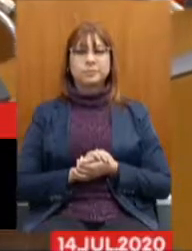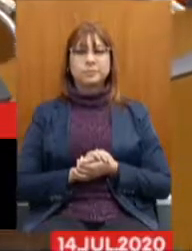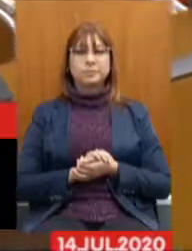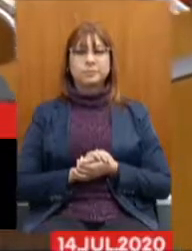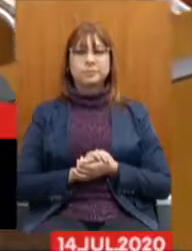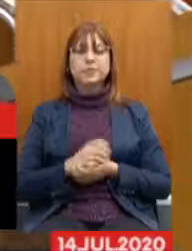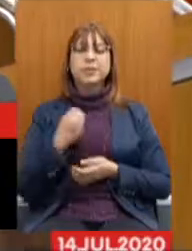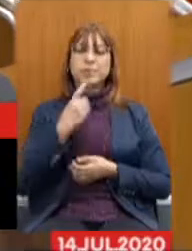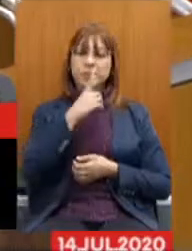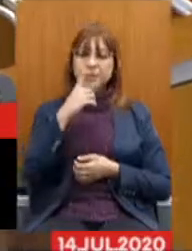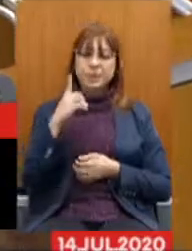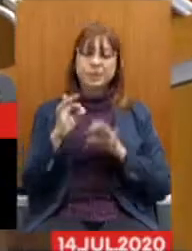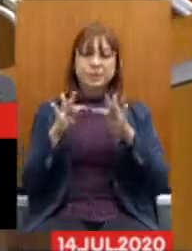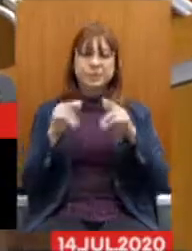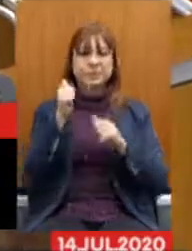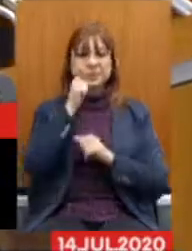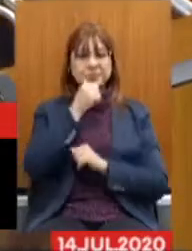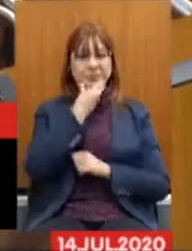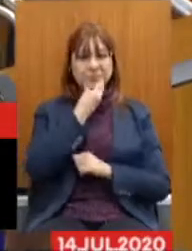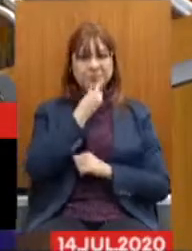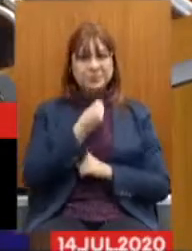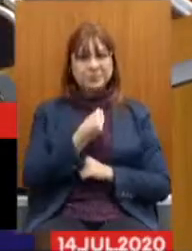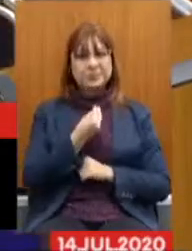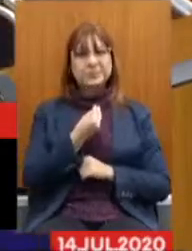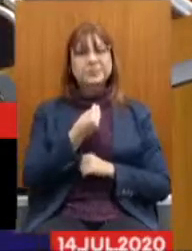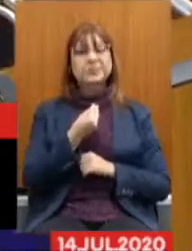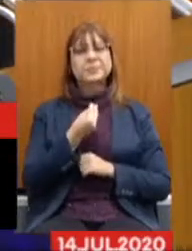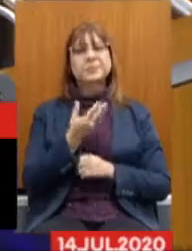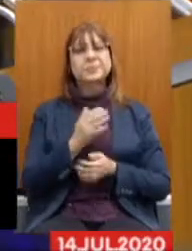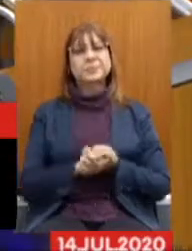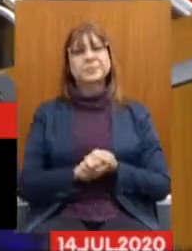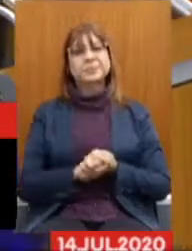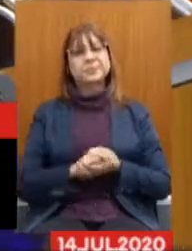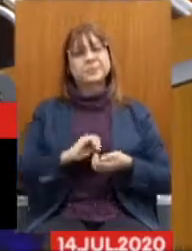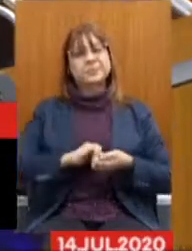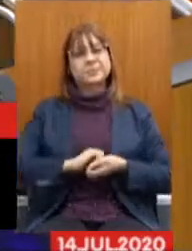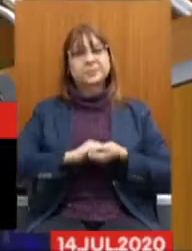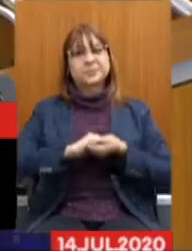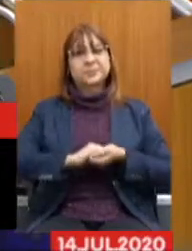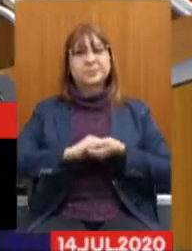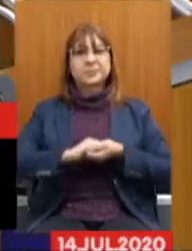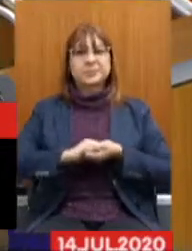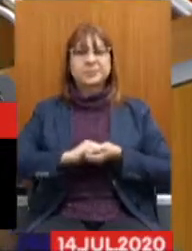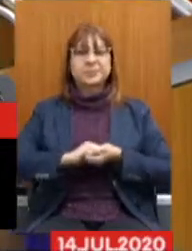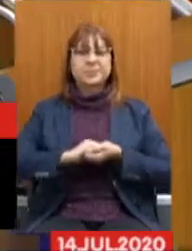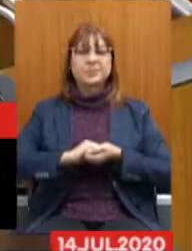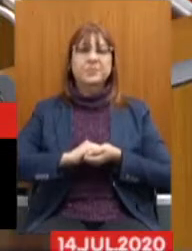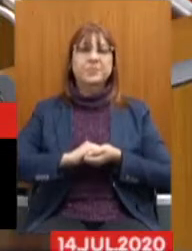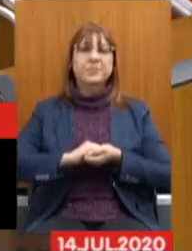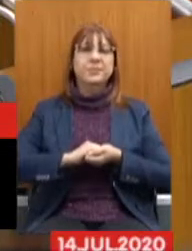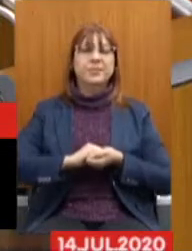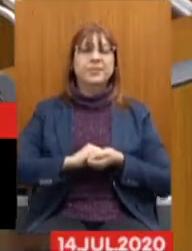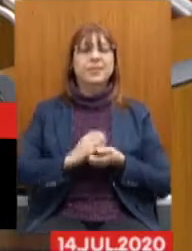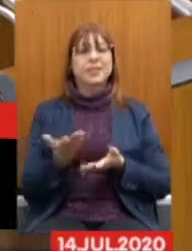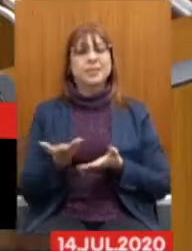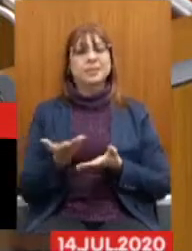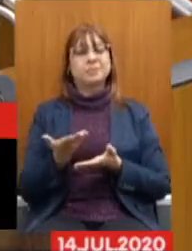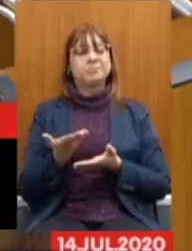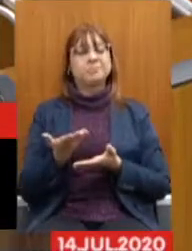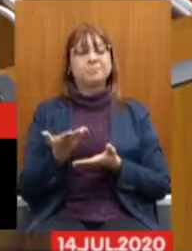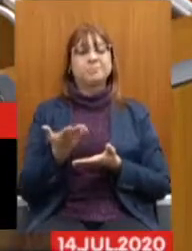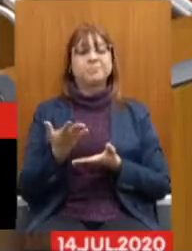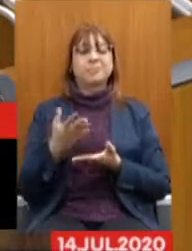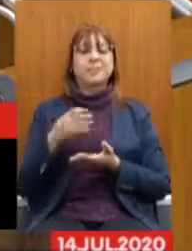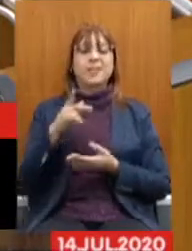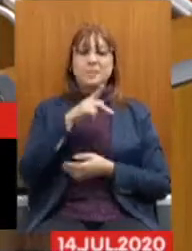Bom dia a todos e a todos. Cumprimento ao ilustre deputado estadual Agostinho Patrus,